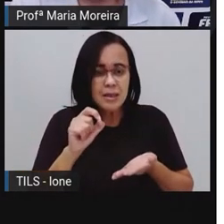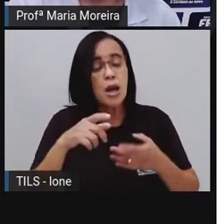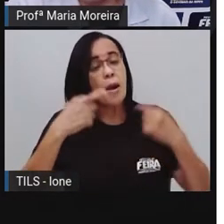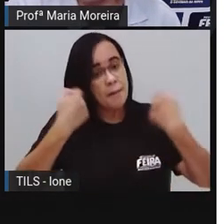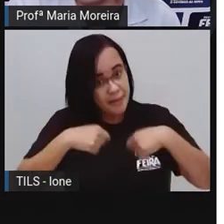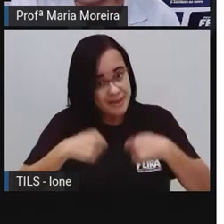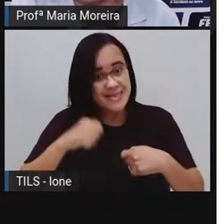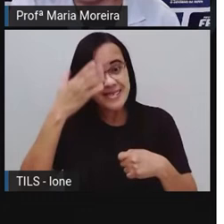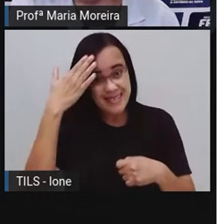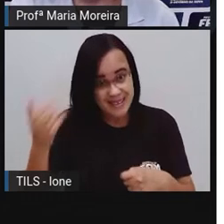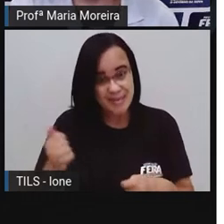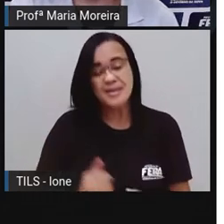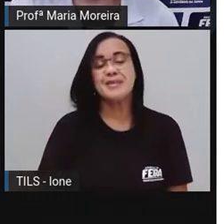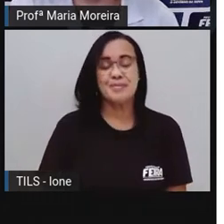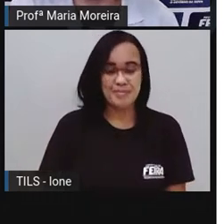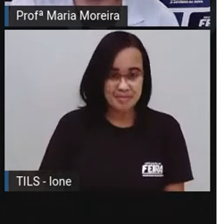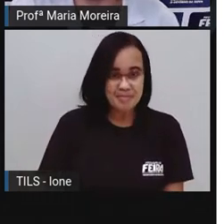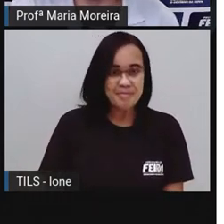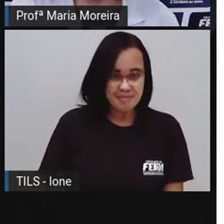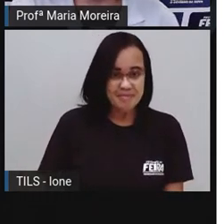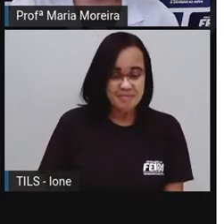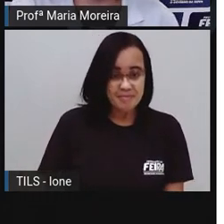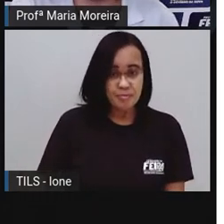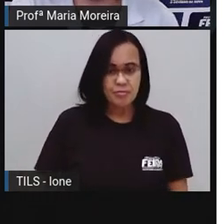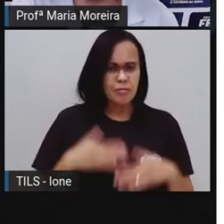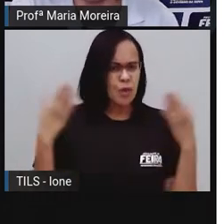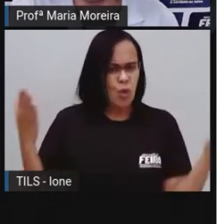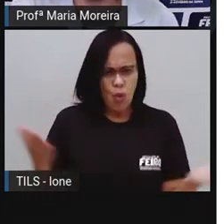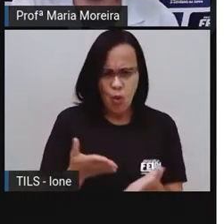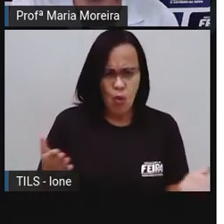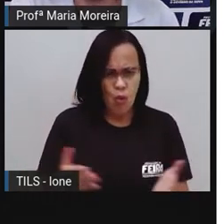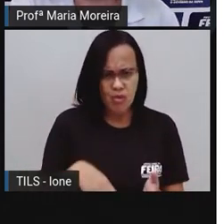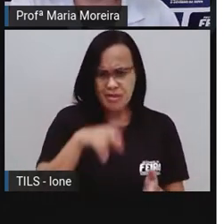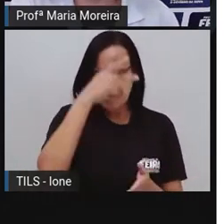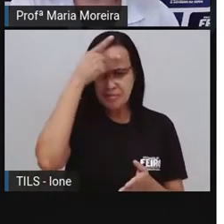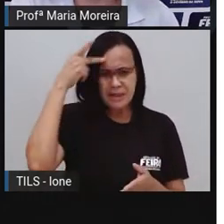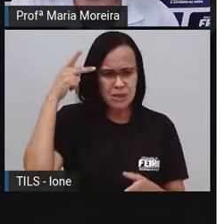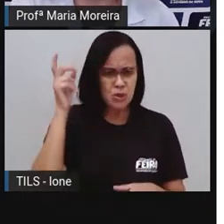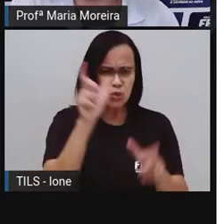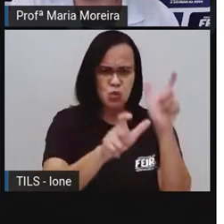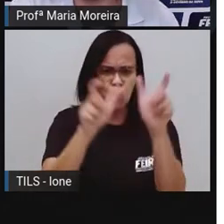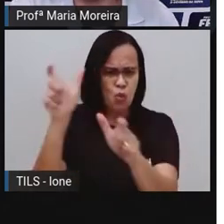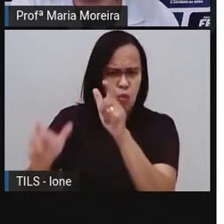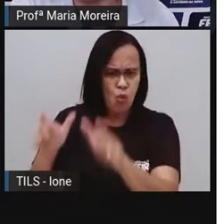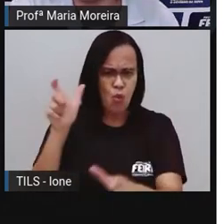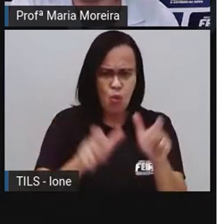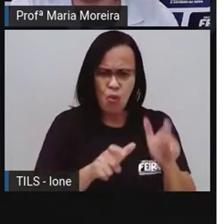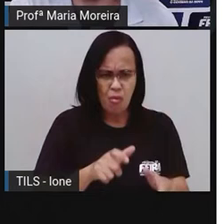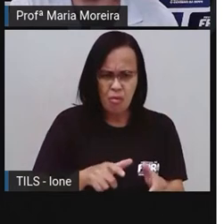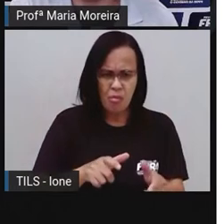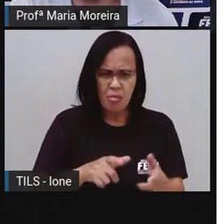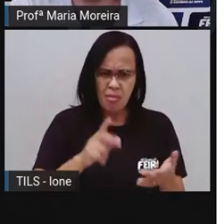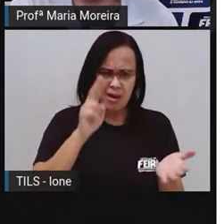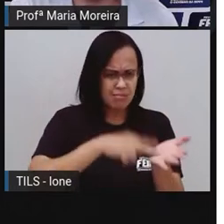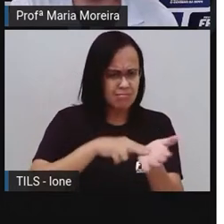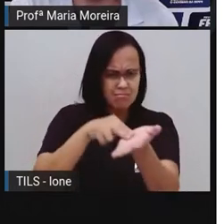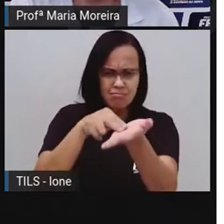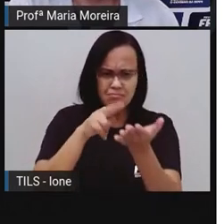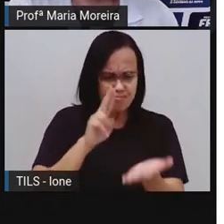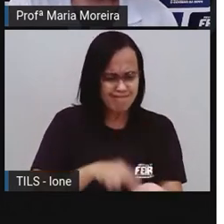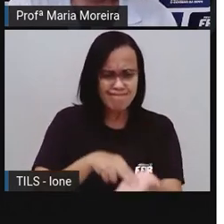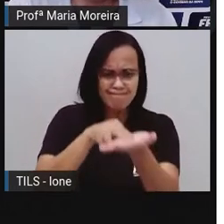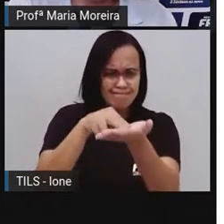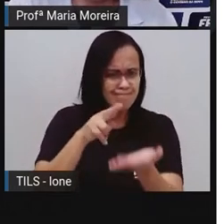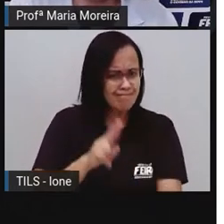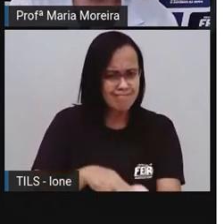Bom, atualmente, muitas pessoas não escrevem cartas para mandar para as pessoas. Porque, aos poucos, elas foram